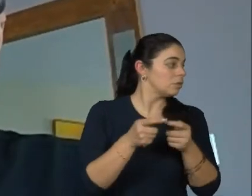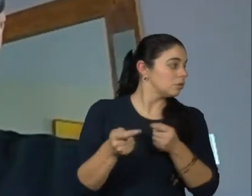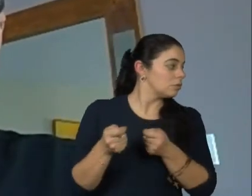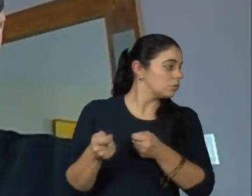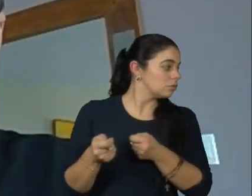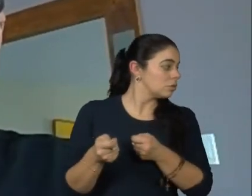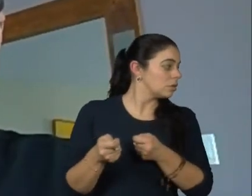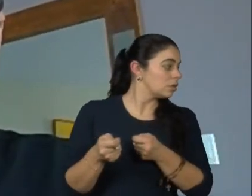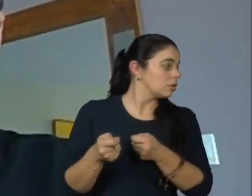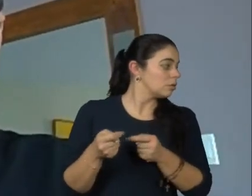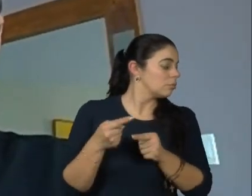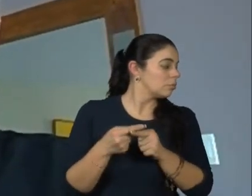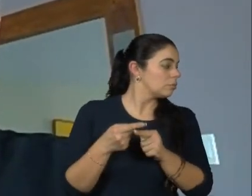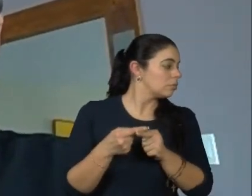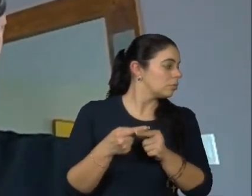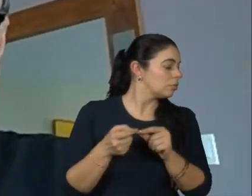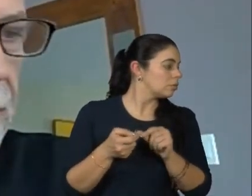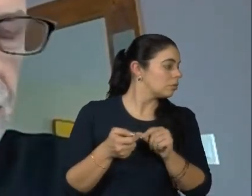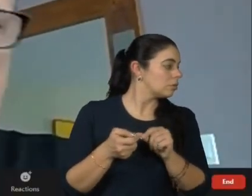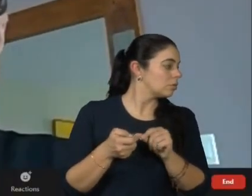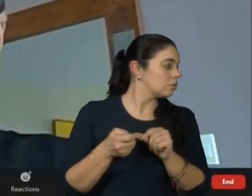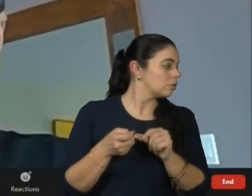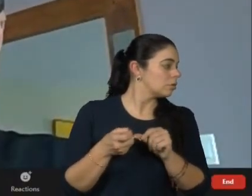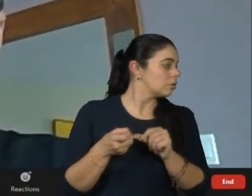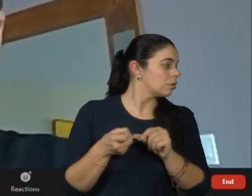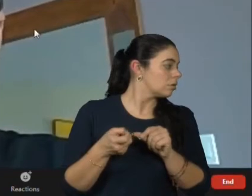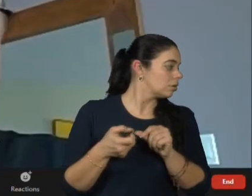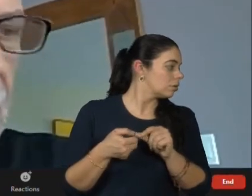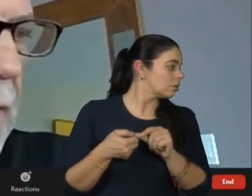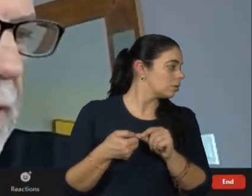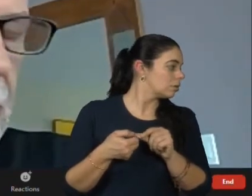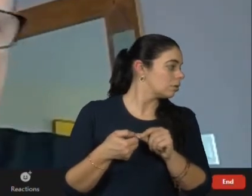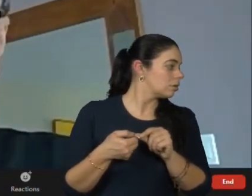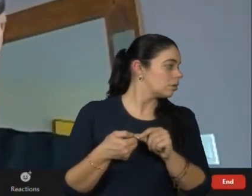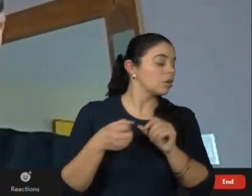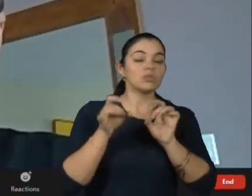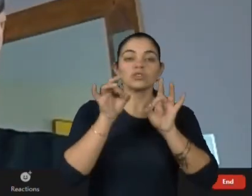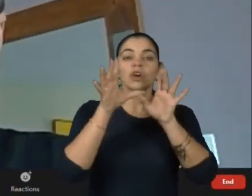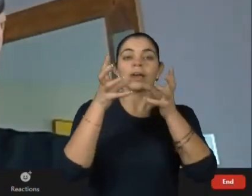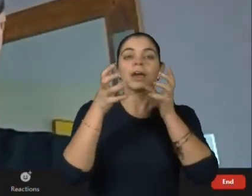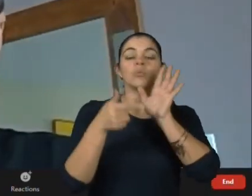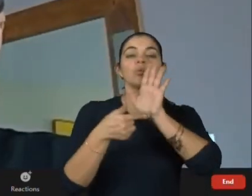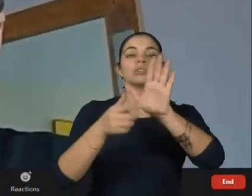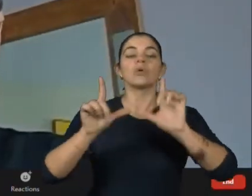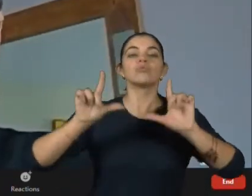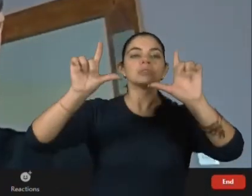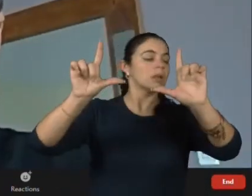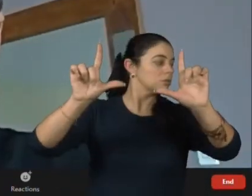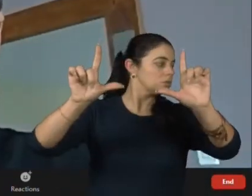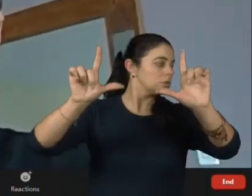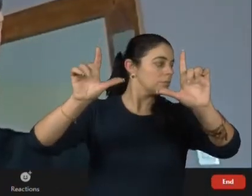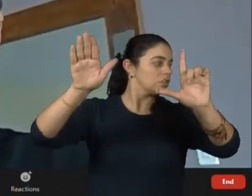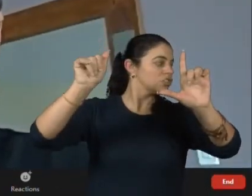tela. Eu tenho só um slide para sumarizar tudo e chamar a Tati. Vocês podem, por